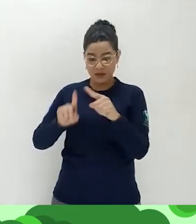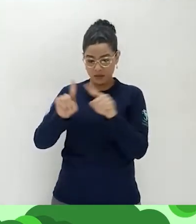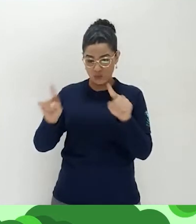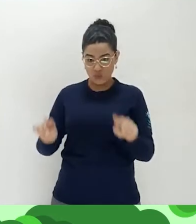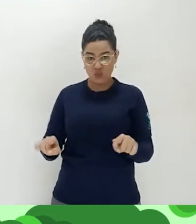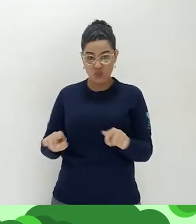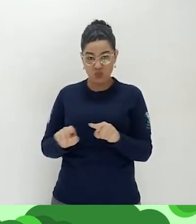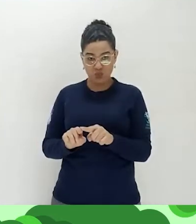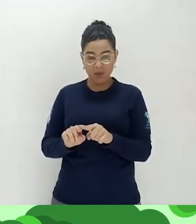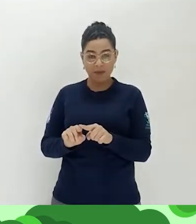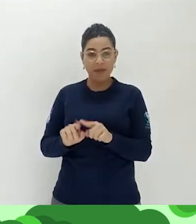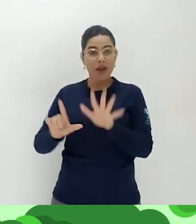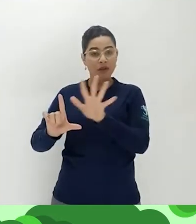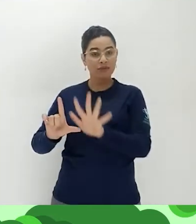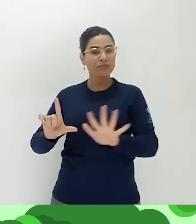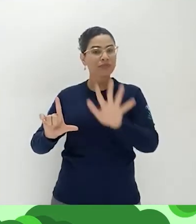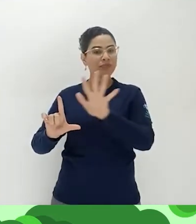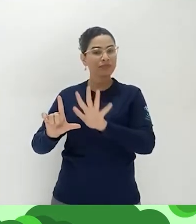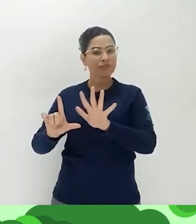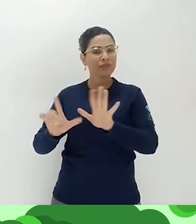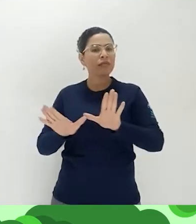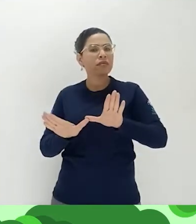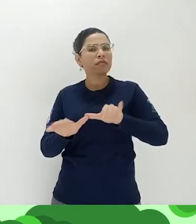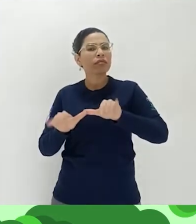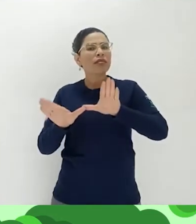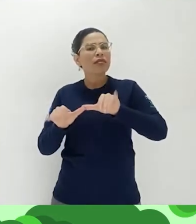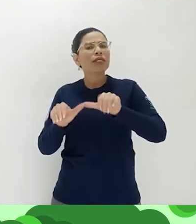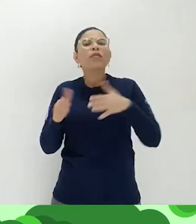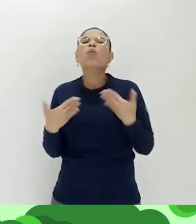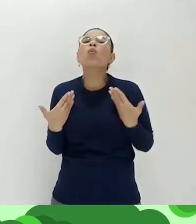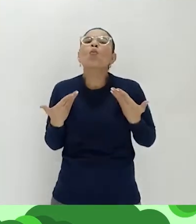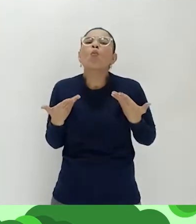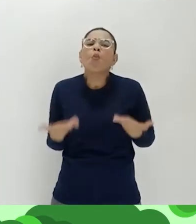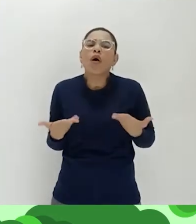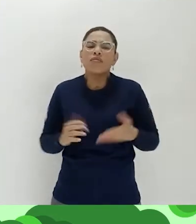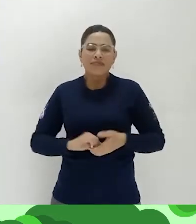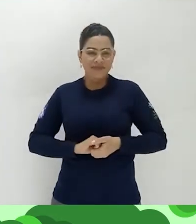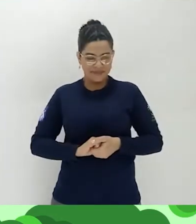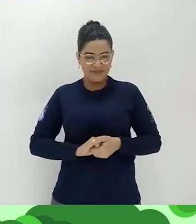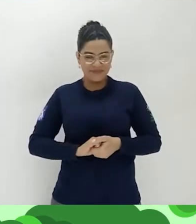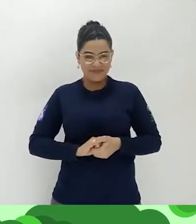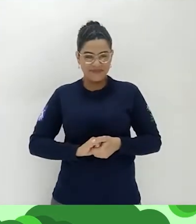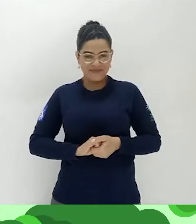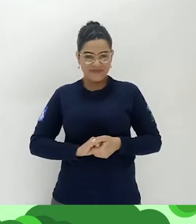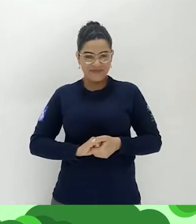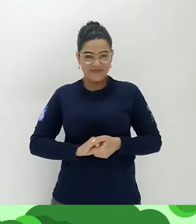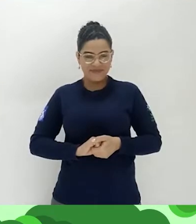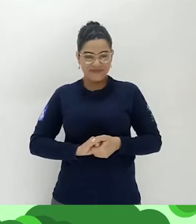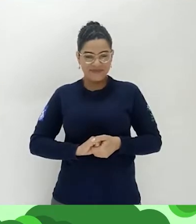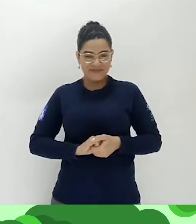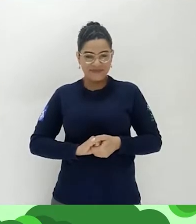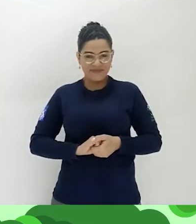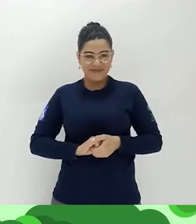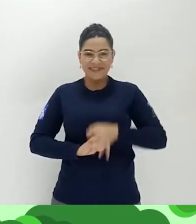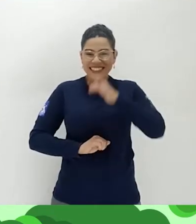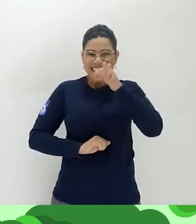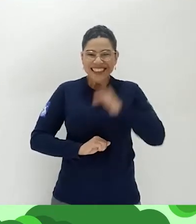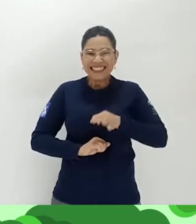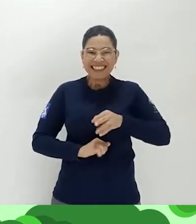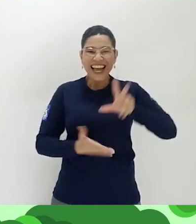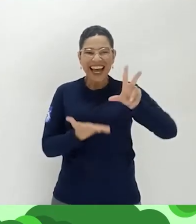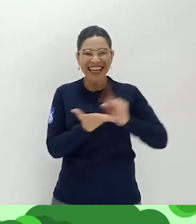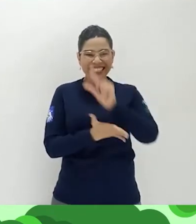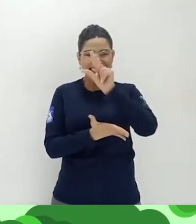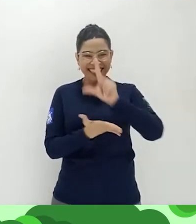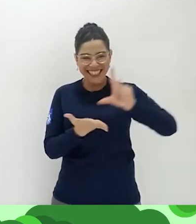imagem de um pássaro, né? Que pássaro será que é esse? Fala bem alto, hein? Isso mesmo, é